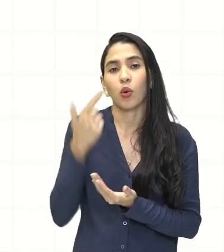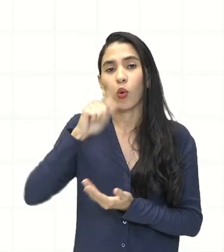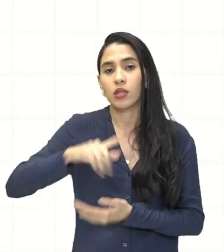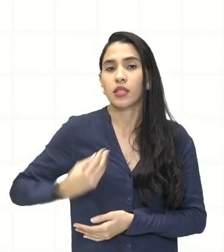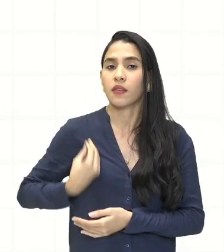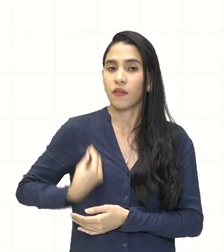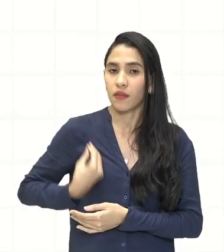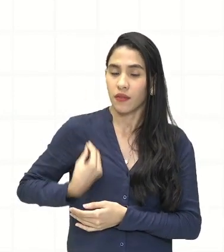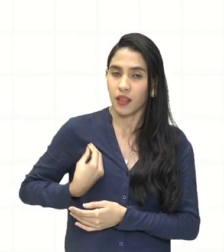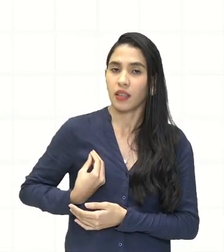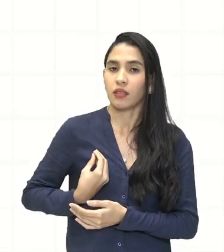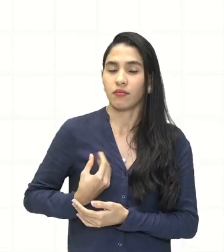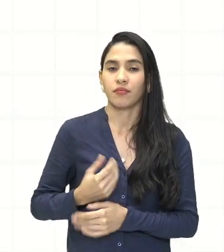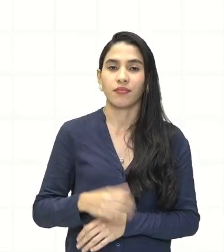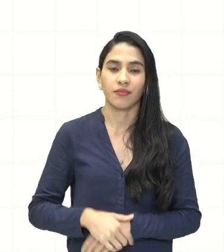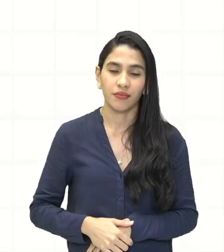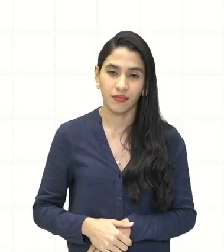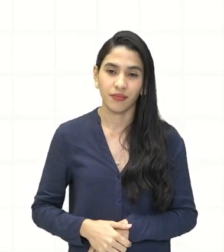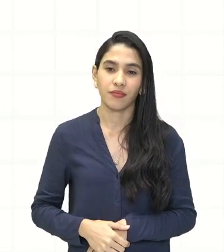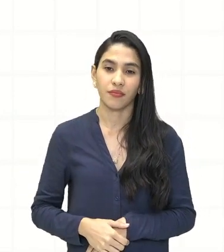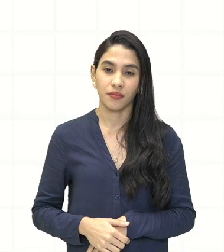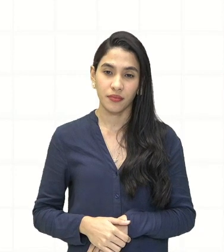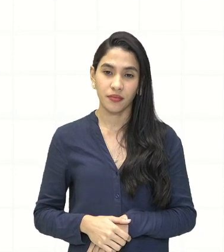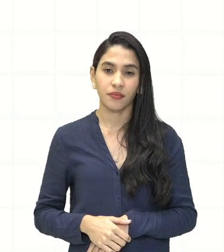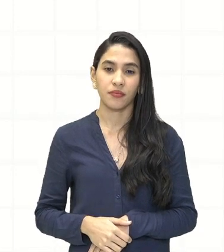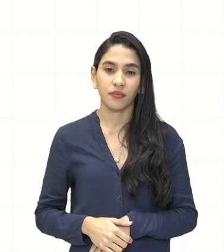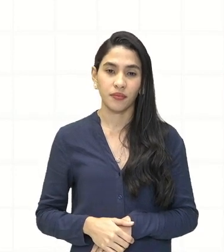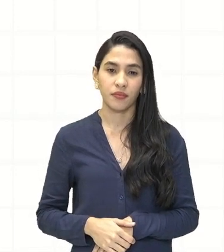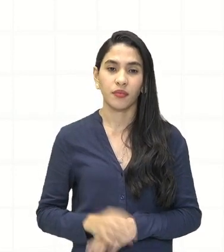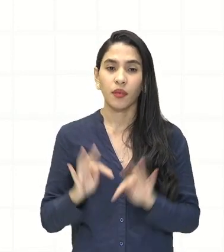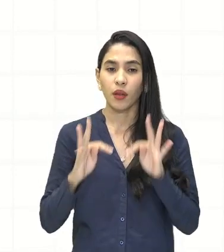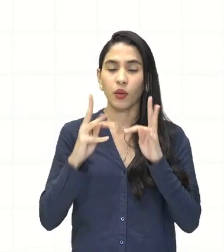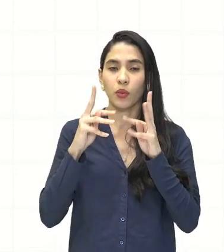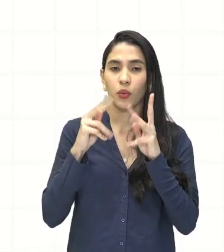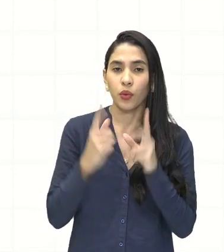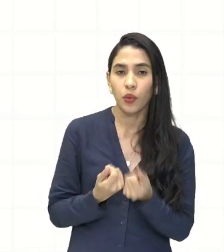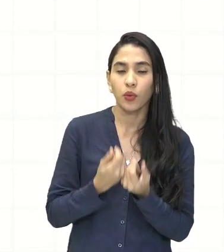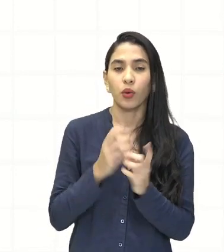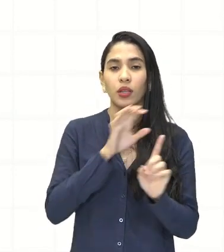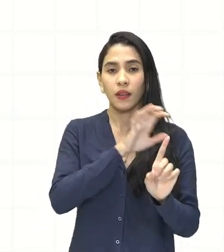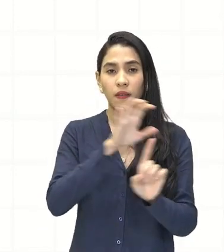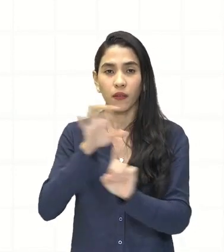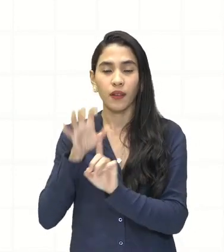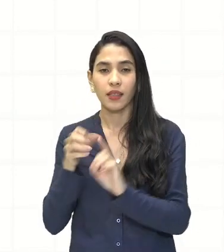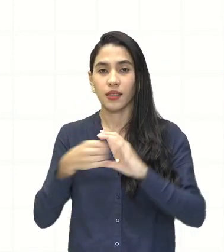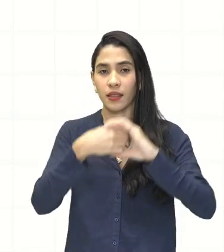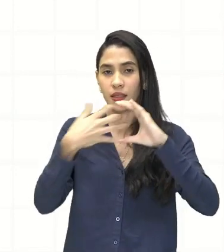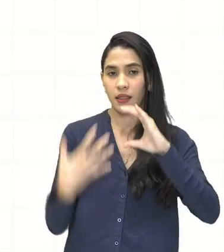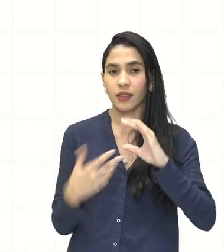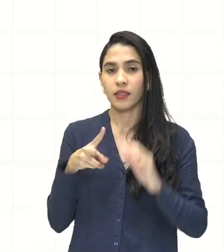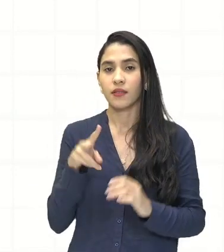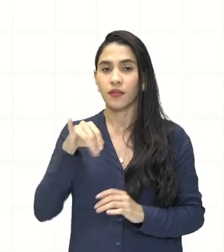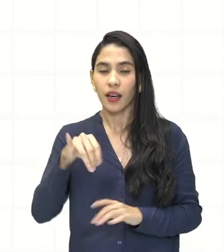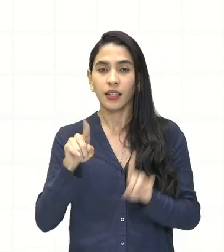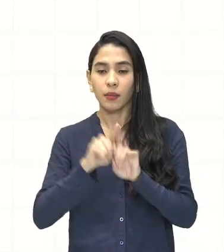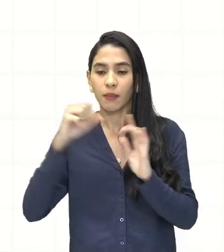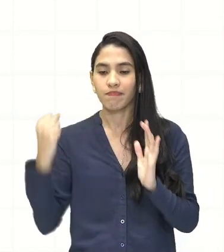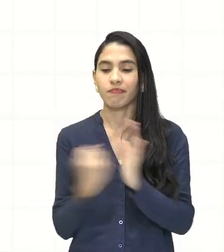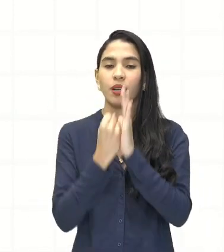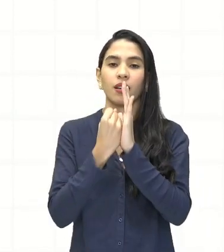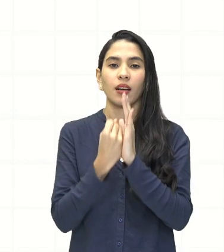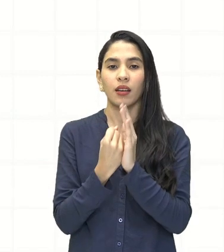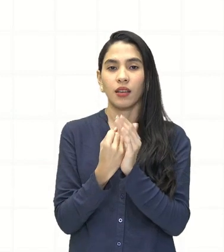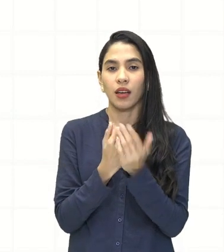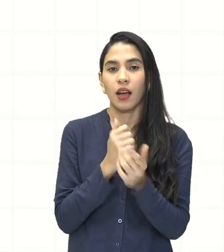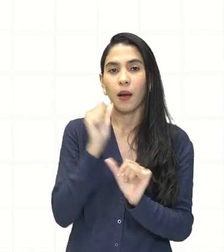subsistência garantida. E todo esse movimento, essas características, vai justamente marcar a